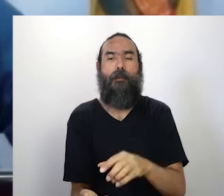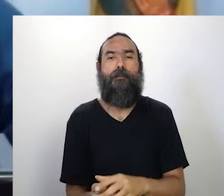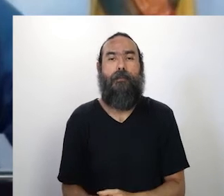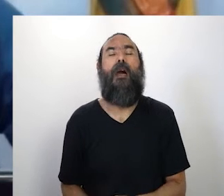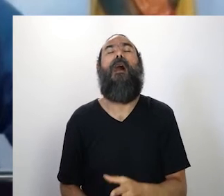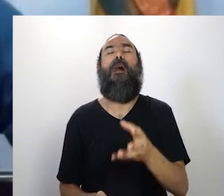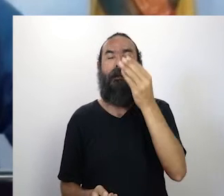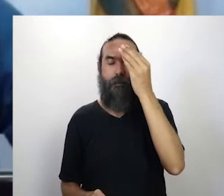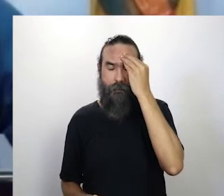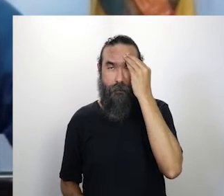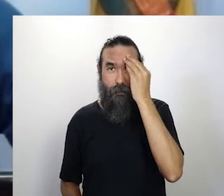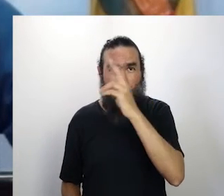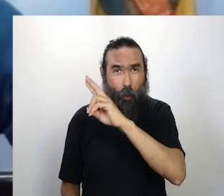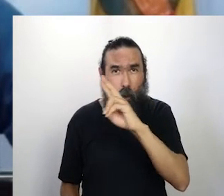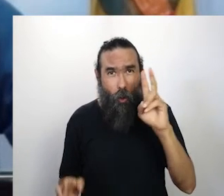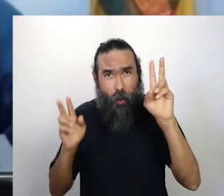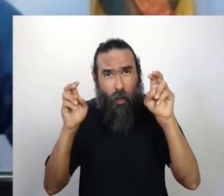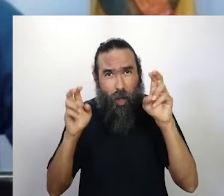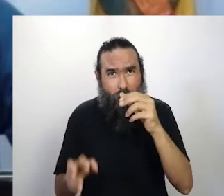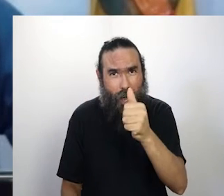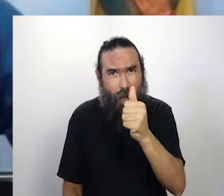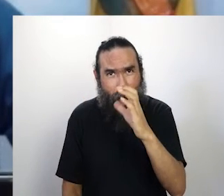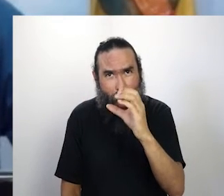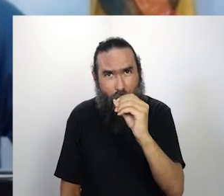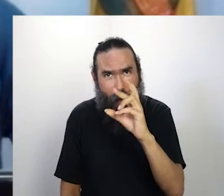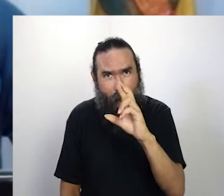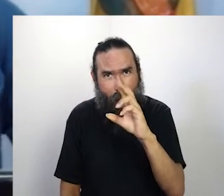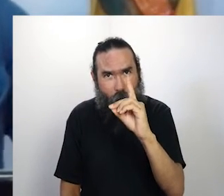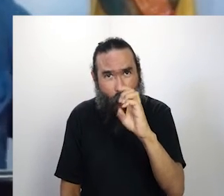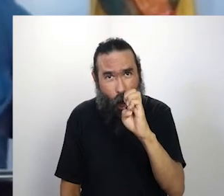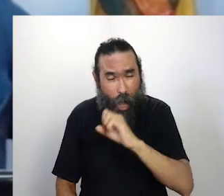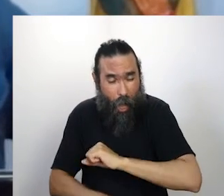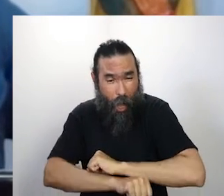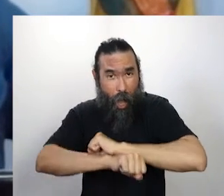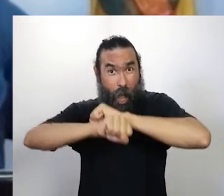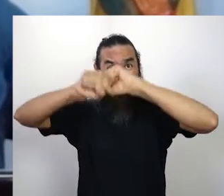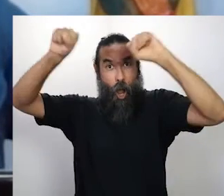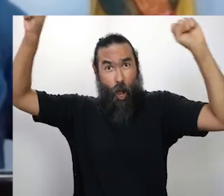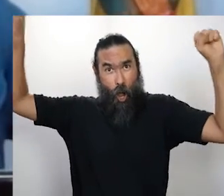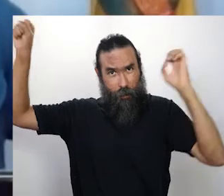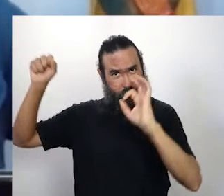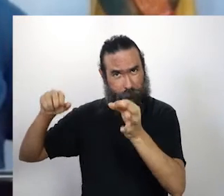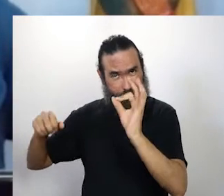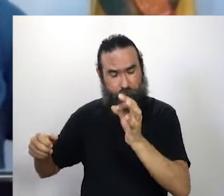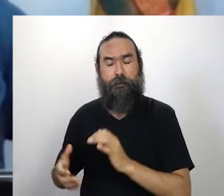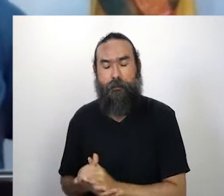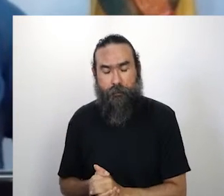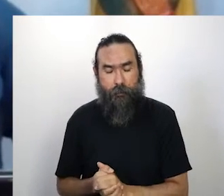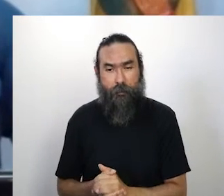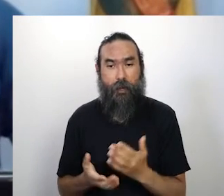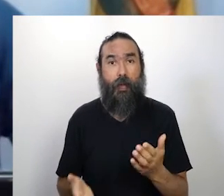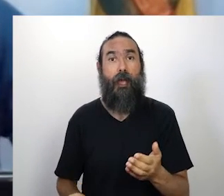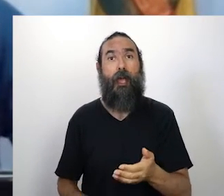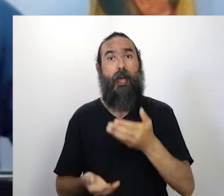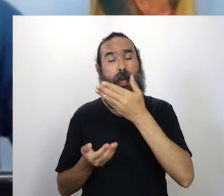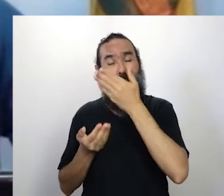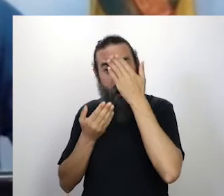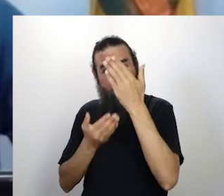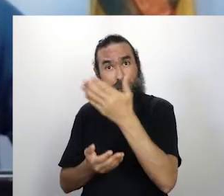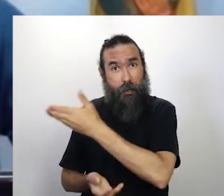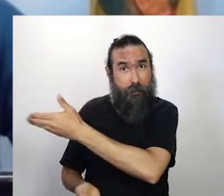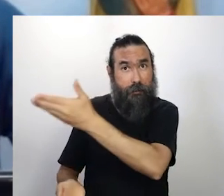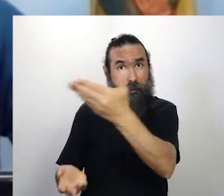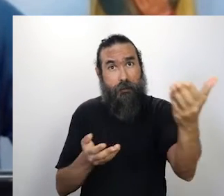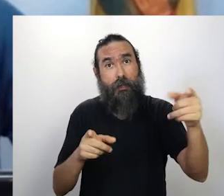Movimento Acorde, isso, Naila Serra falou aqui, se não me engano, é isso mesmo. Bom, saudar o pessoal que está aqui com a gente também, na sala,